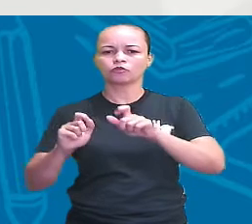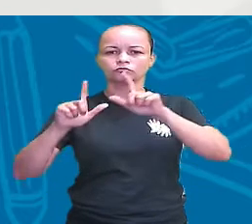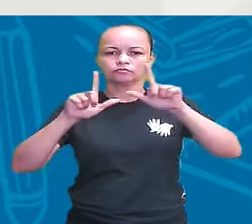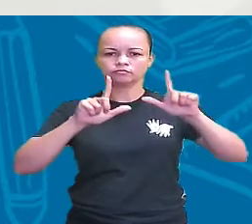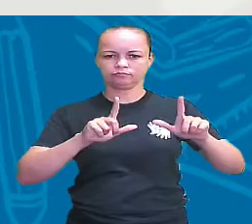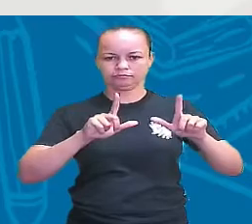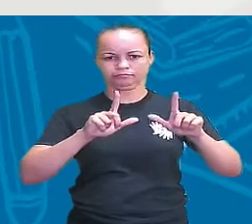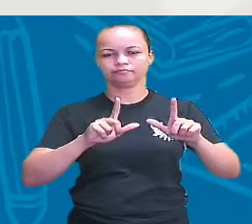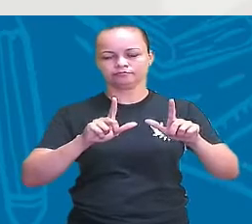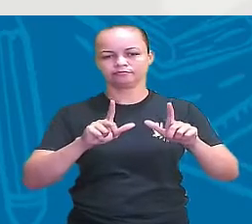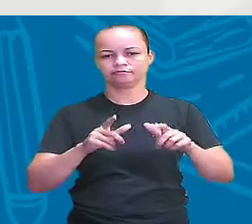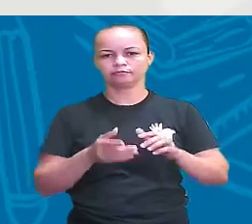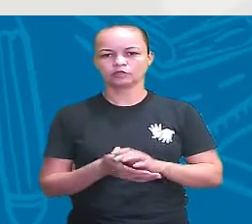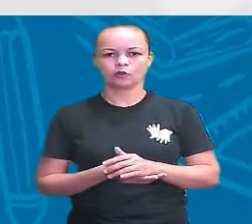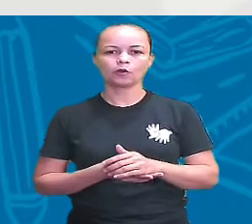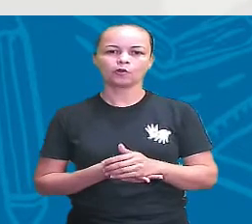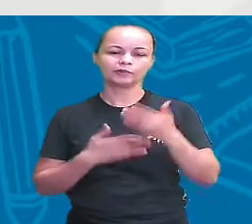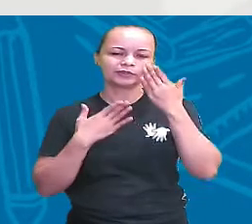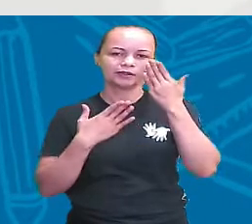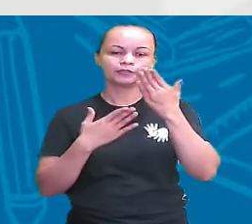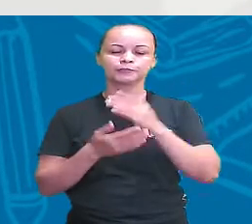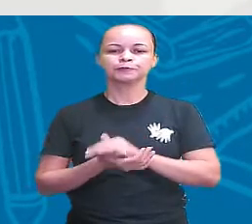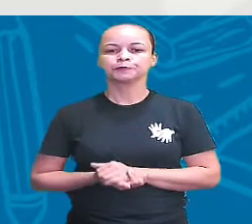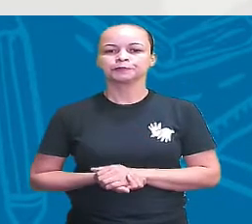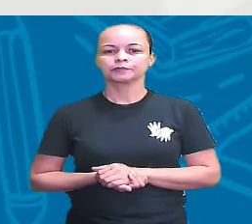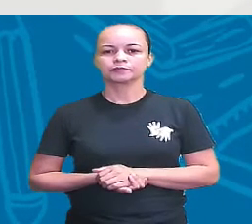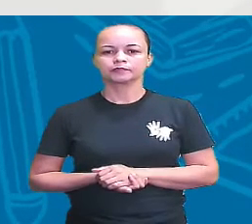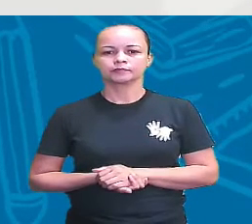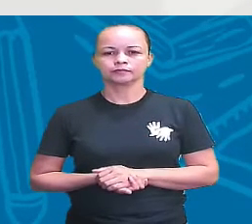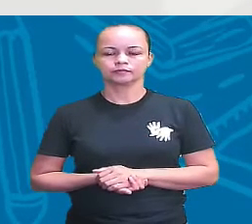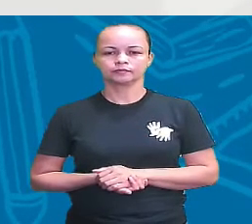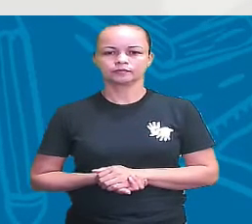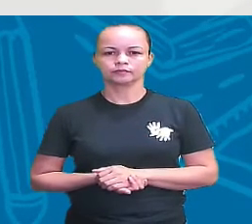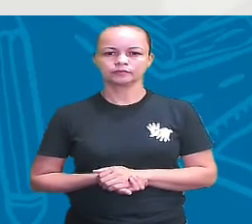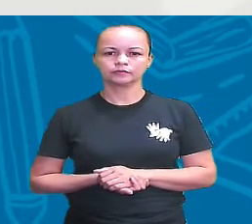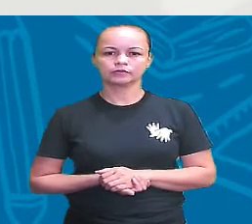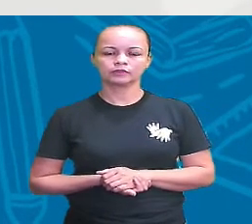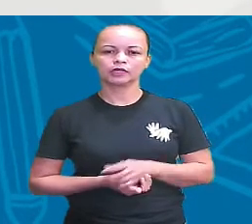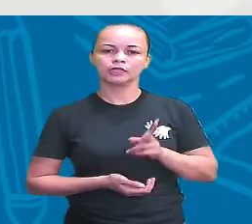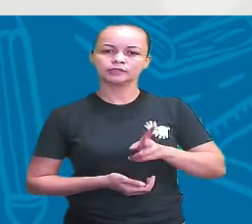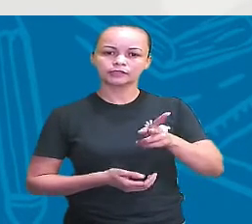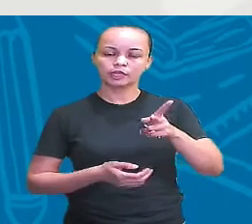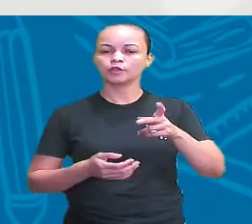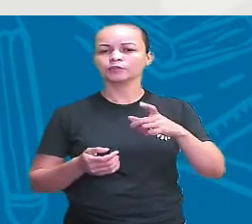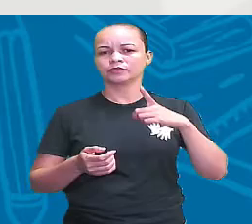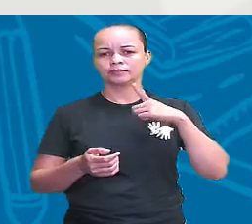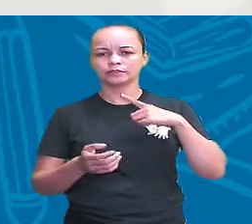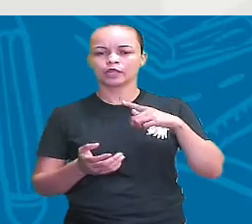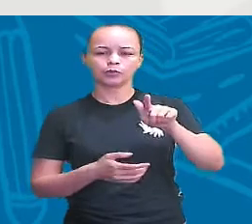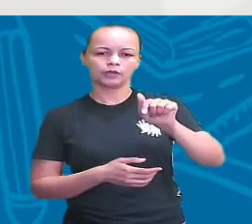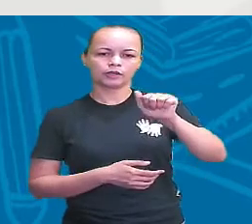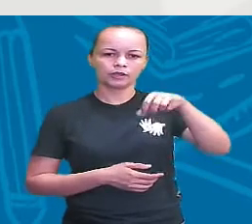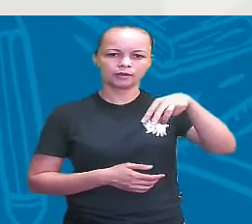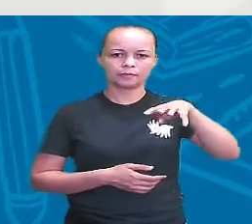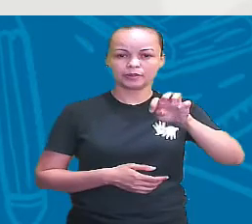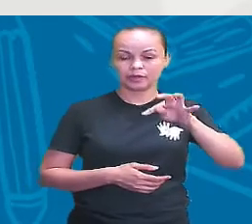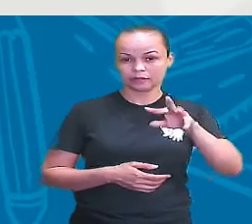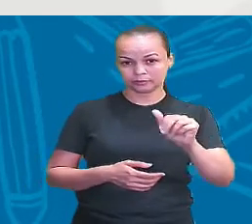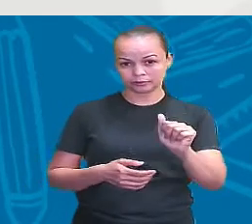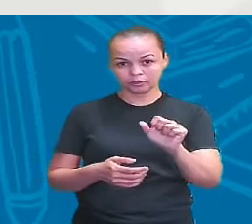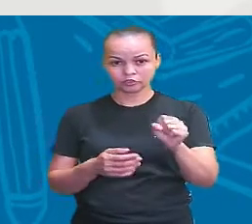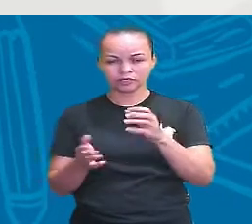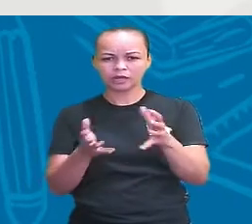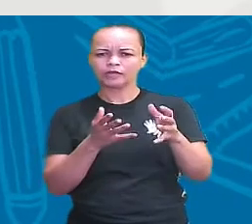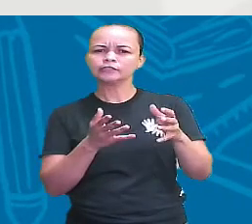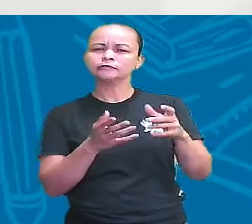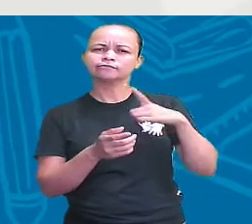comigo. Isso, perfeito. Obrigado, produção. Gente, geralmente, com a participação de gametas. Por quê, gente? Tem alguns autores, existe uma certa